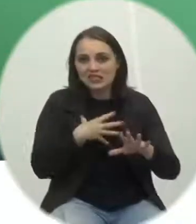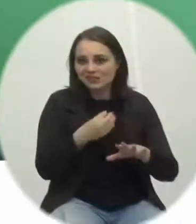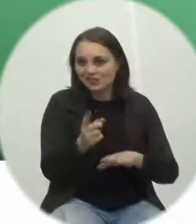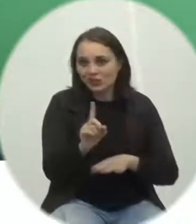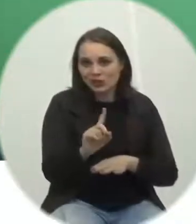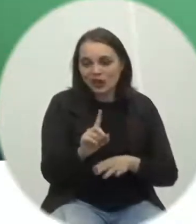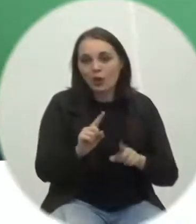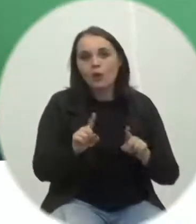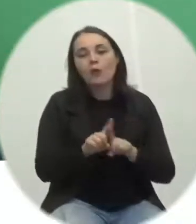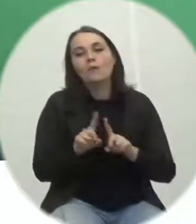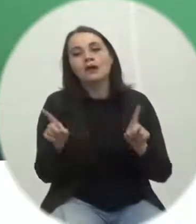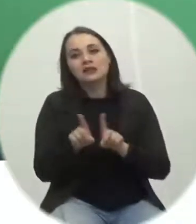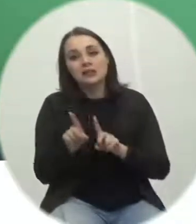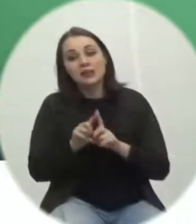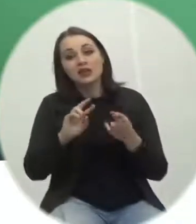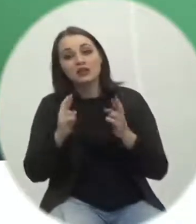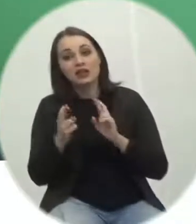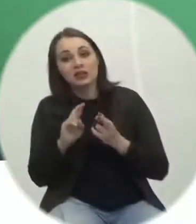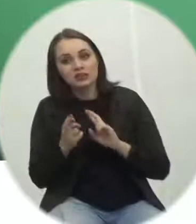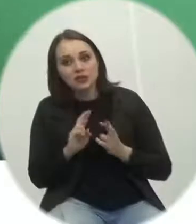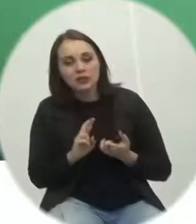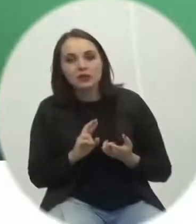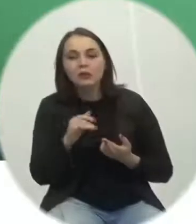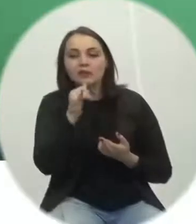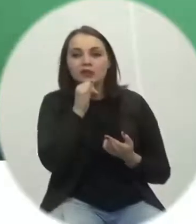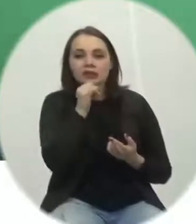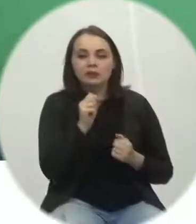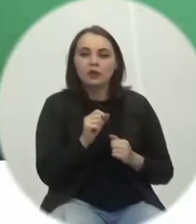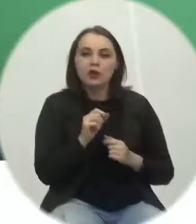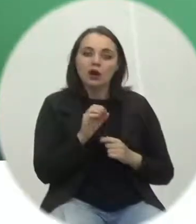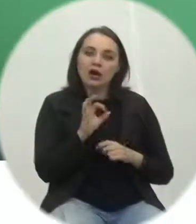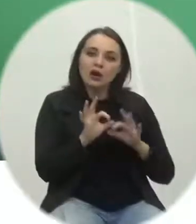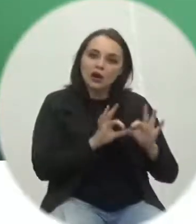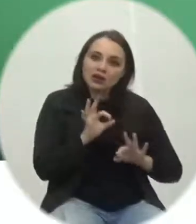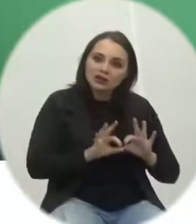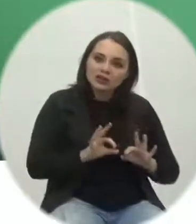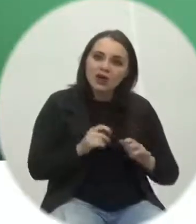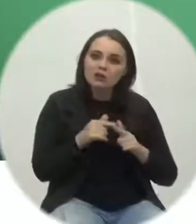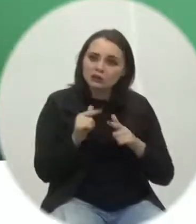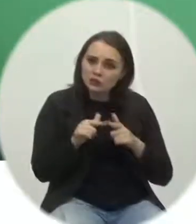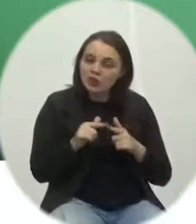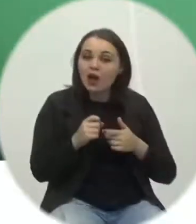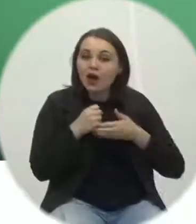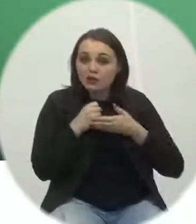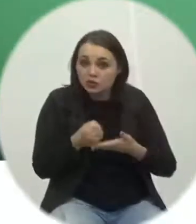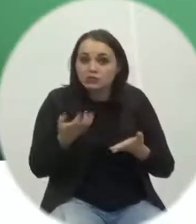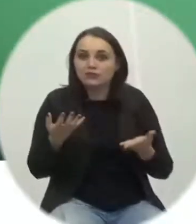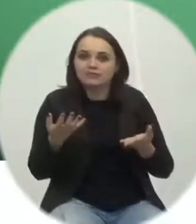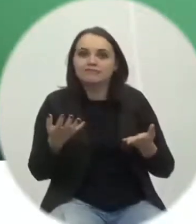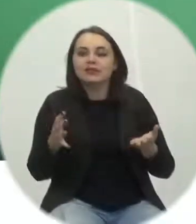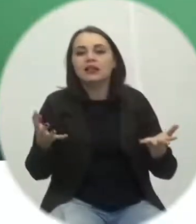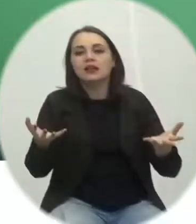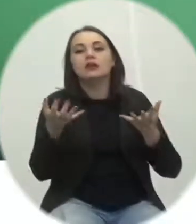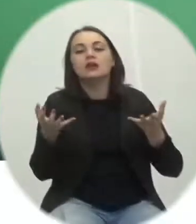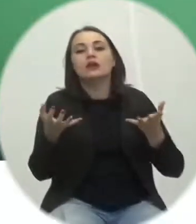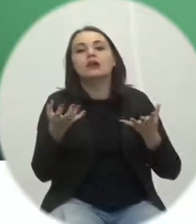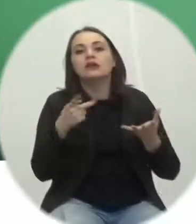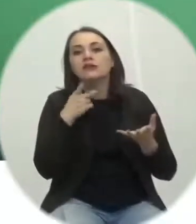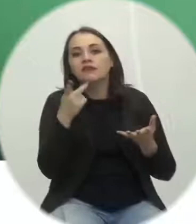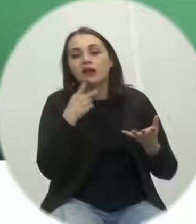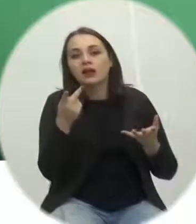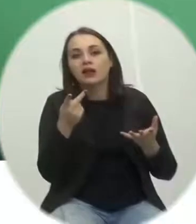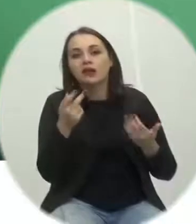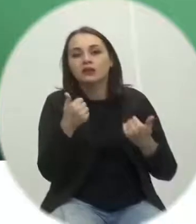de relacionamentos para relacionamentos, ou seja, resolver os conflitos. Por isso, eu gostaria de falar que